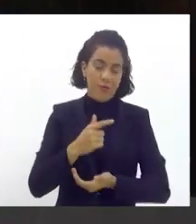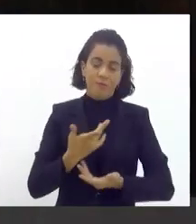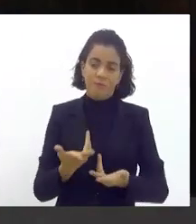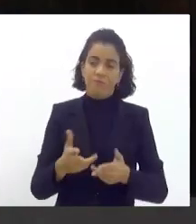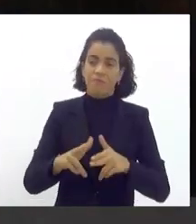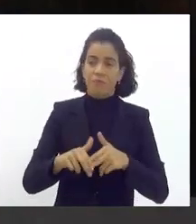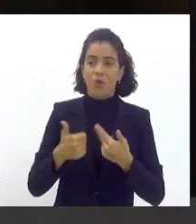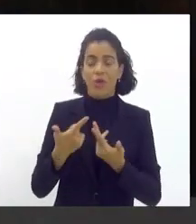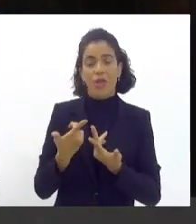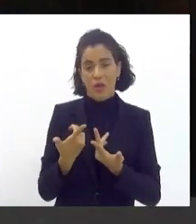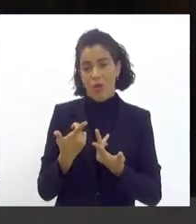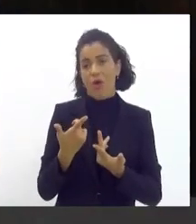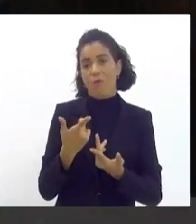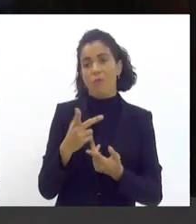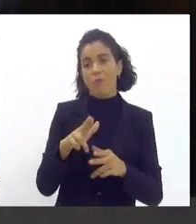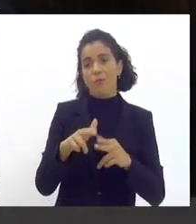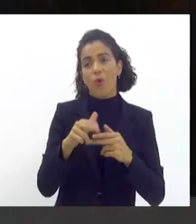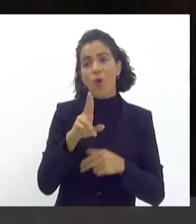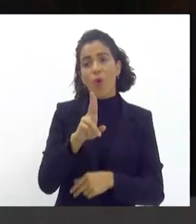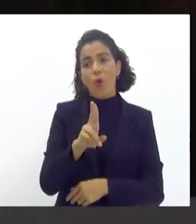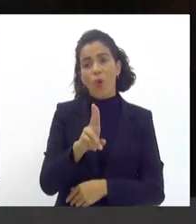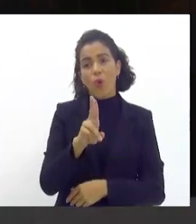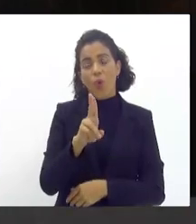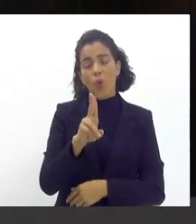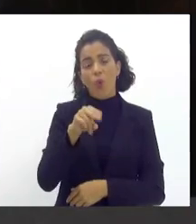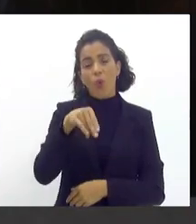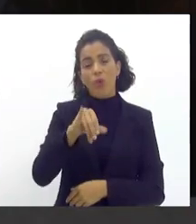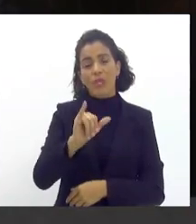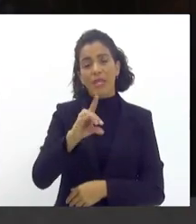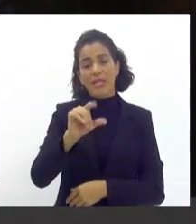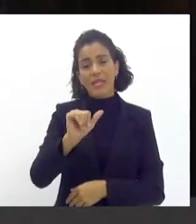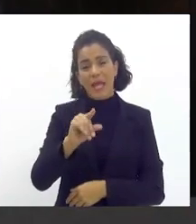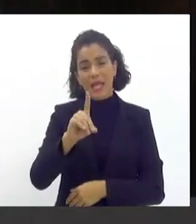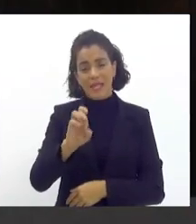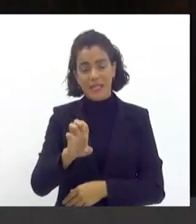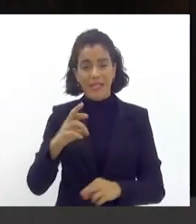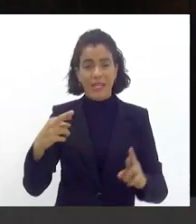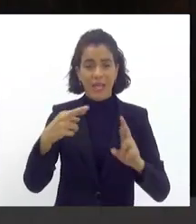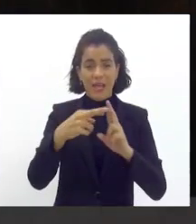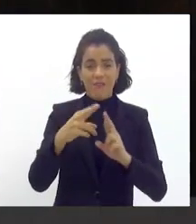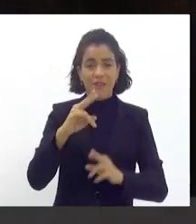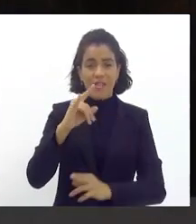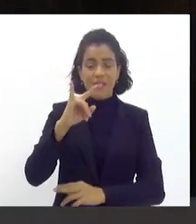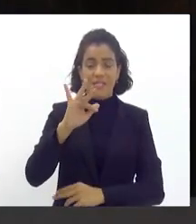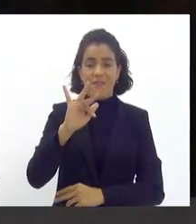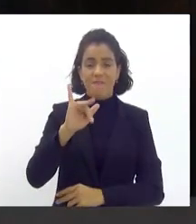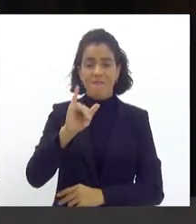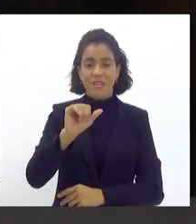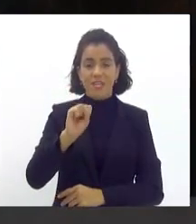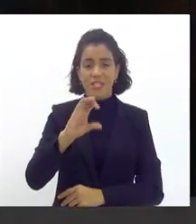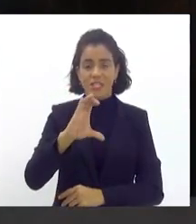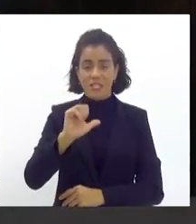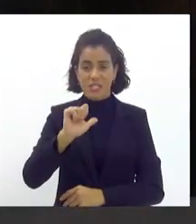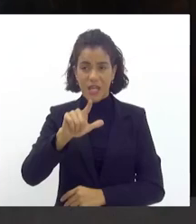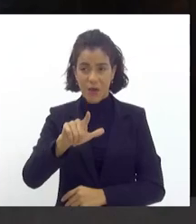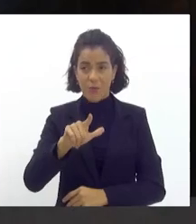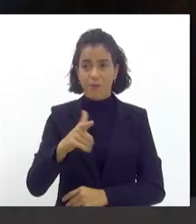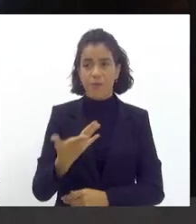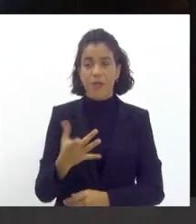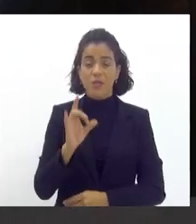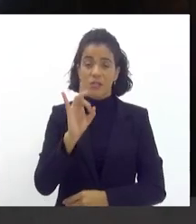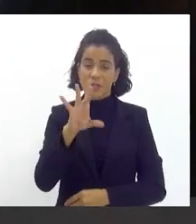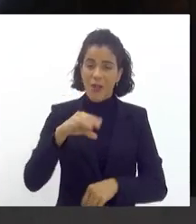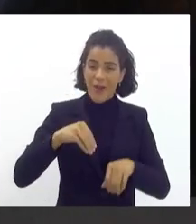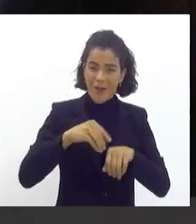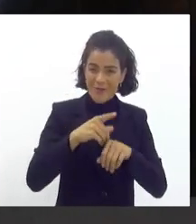o valor está sendo feito através dessa unidade de referência fiscal próximo orador inscrito nosso companheiro Wallace mas antes aqui Wallace só para